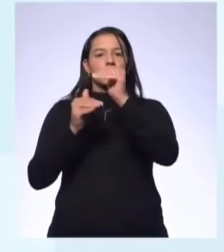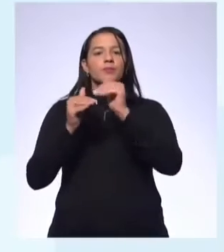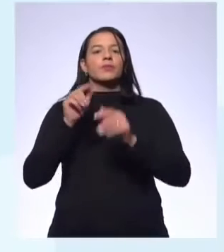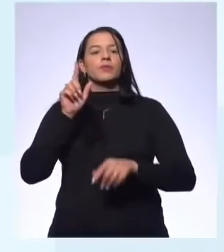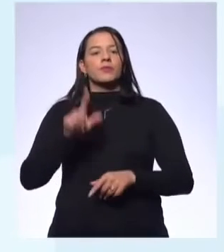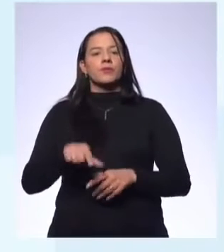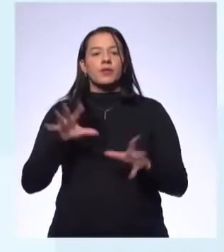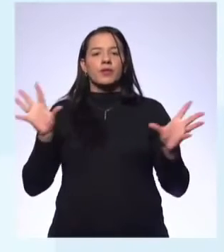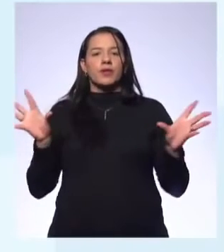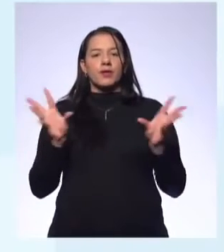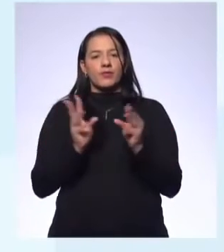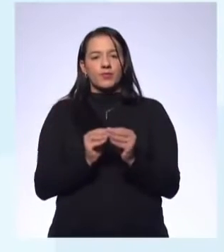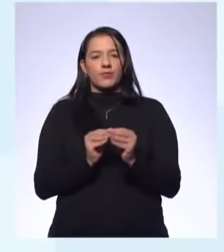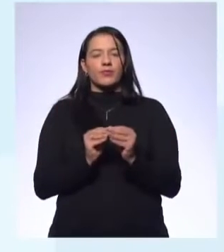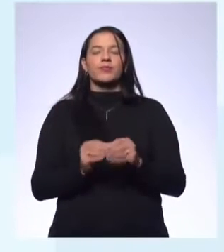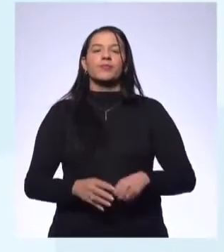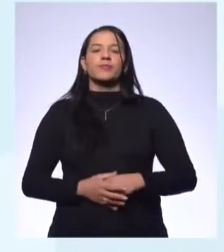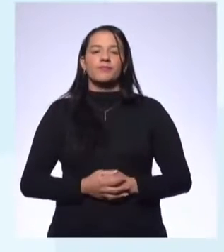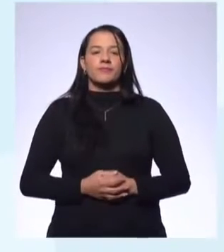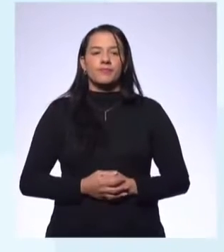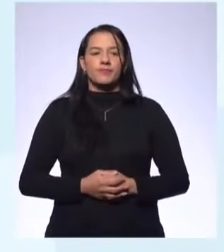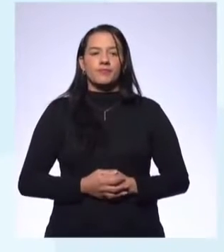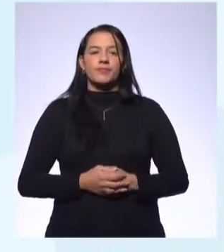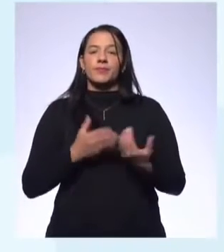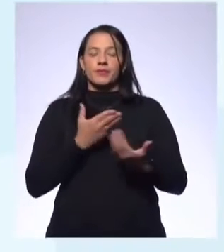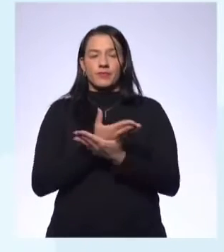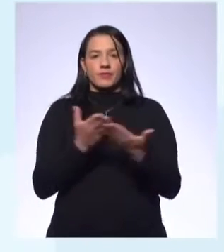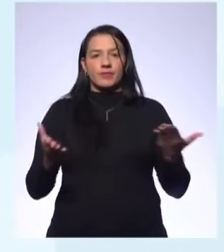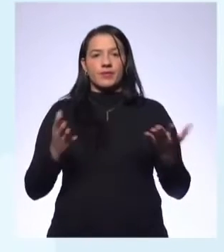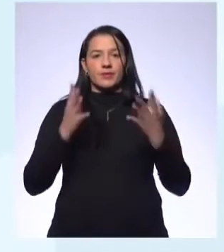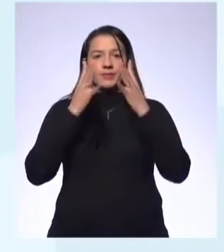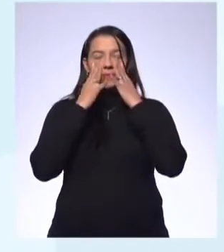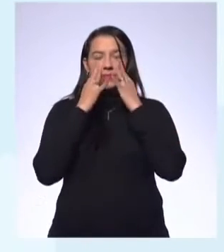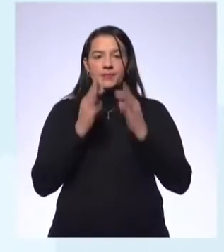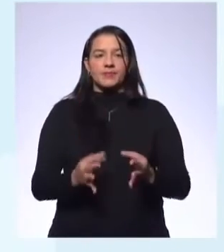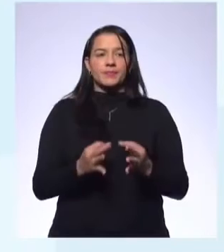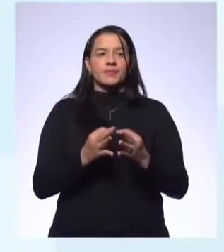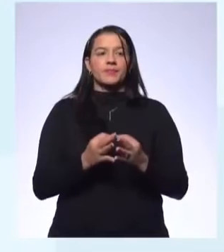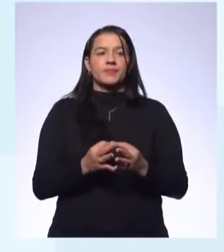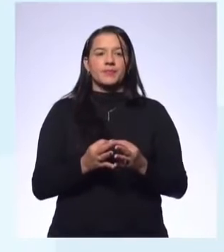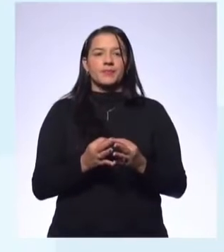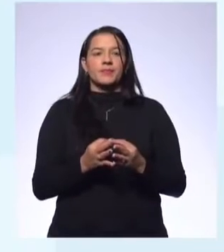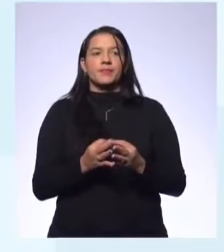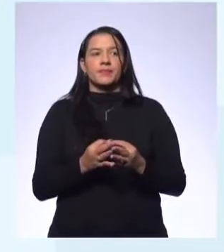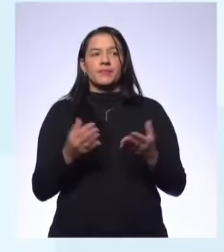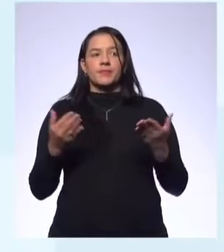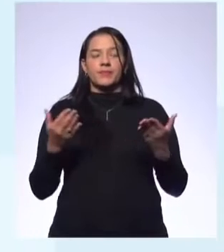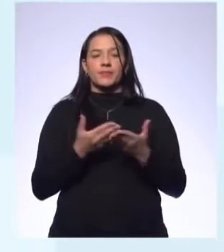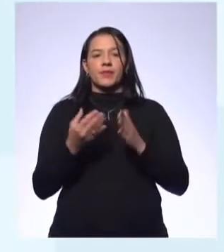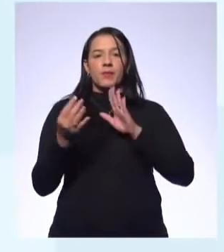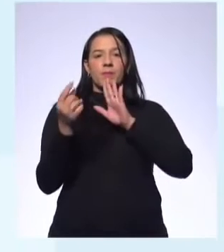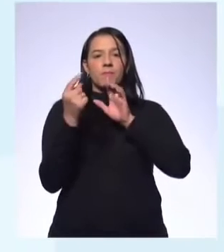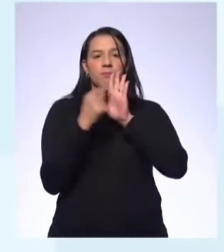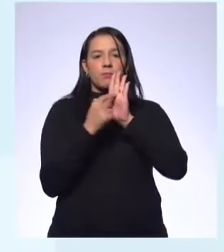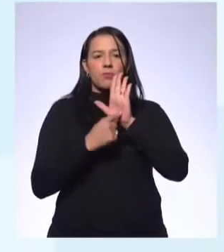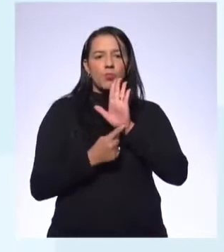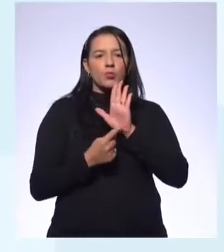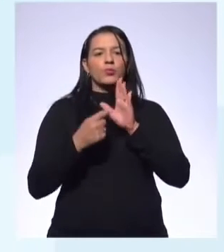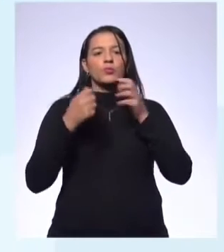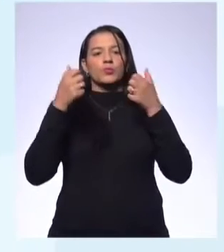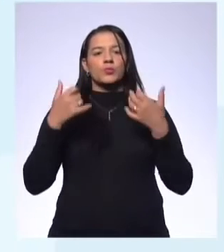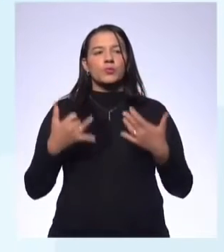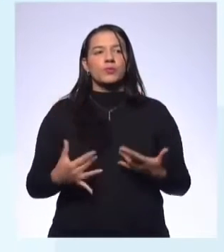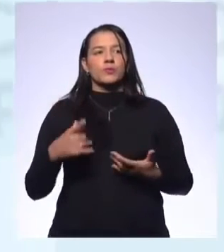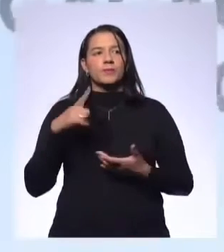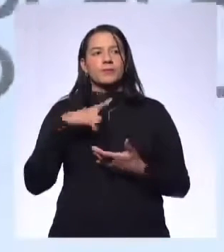conclusão. Galera, presta bem atenção, antes de eu pontuar ali bonitinho o que está lá, tem um